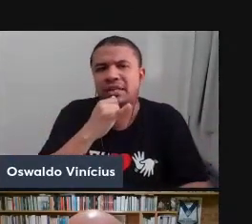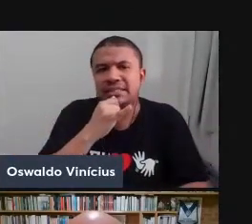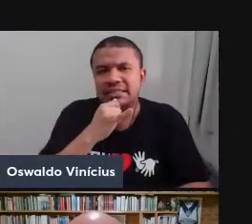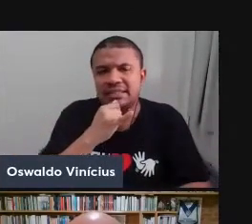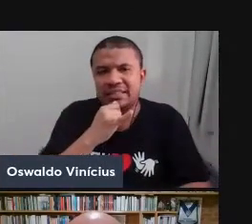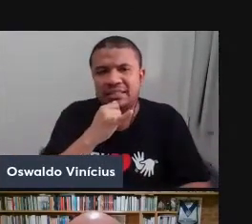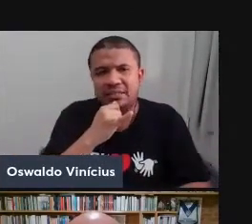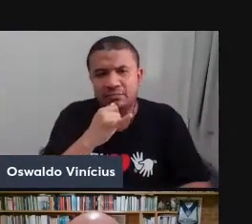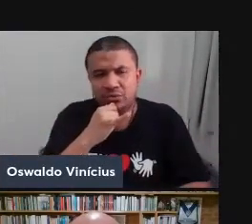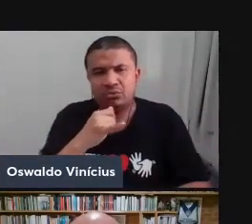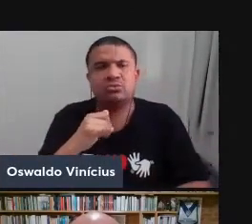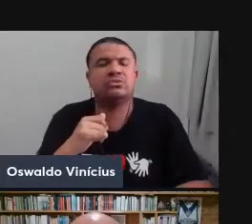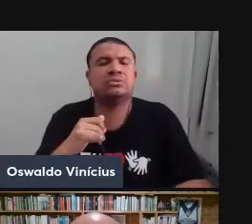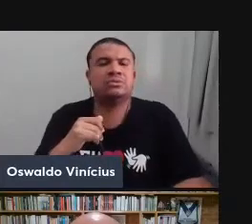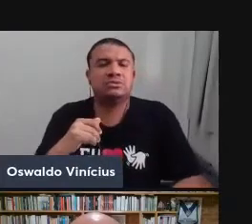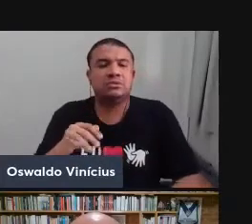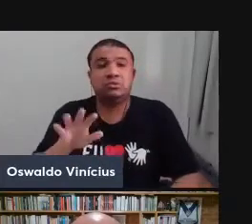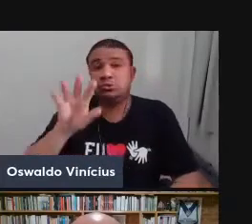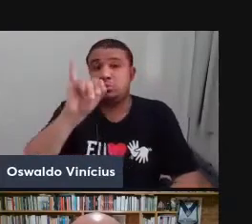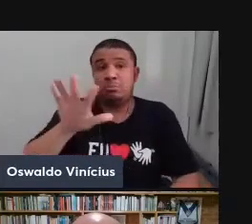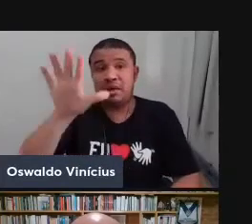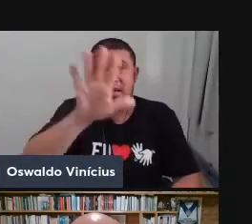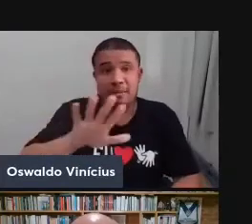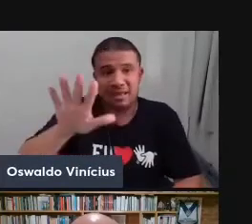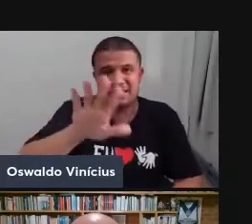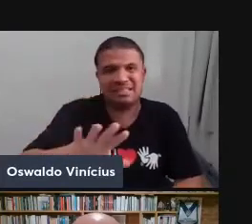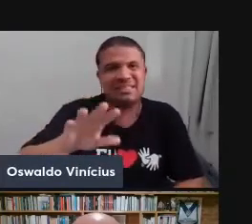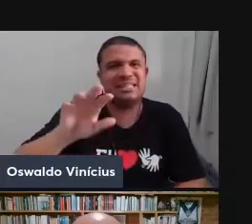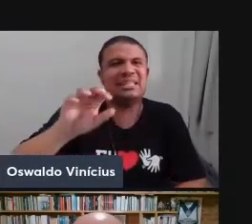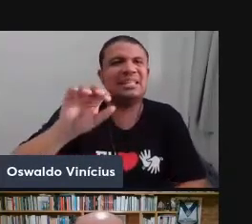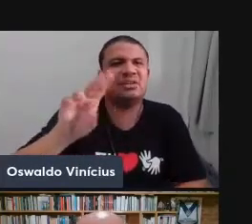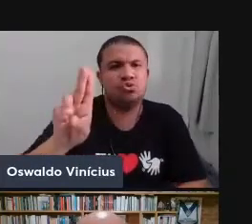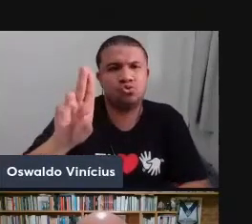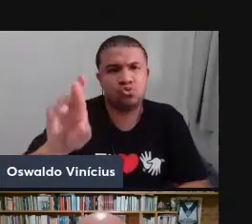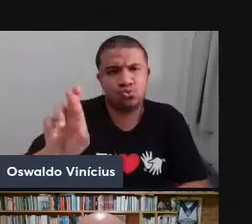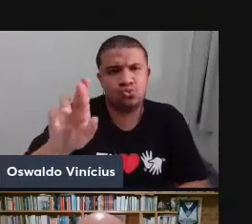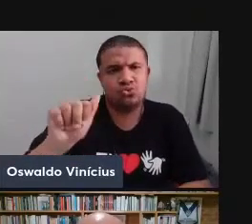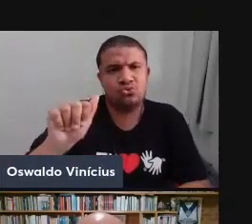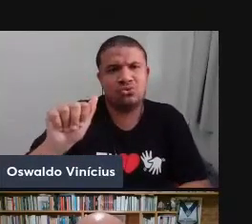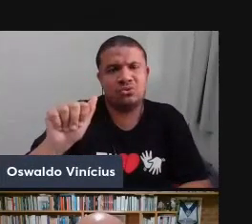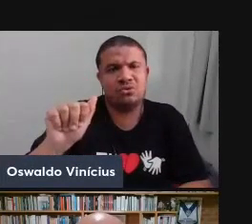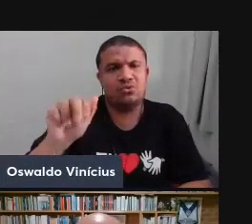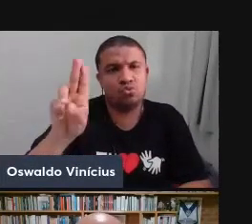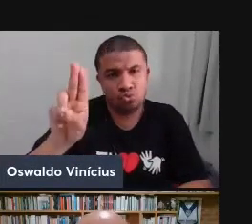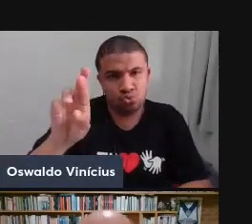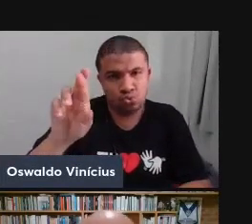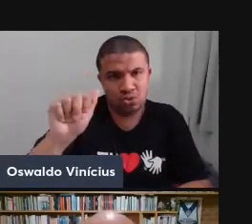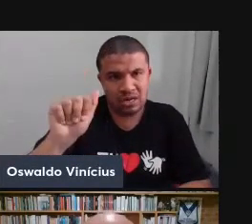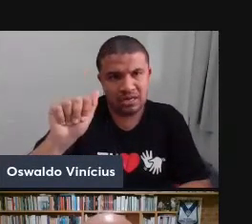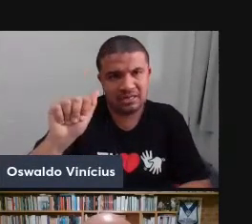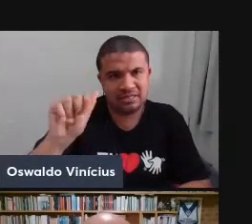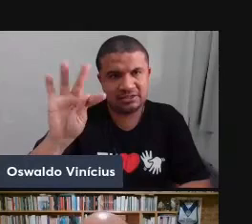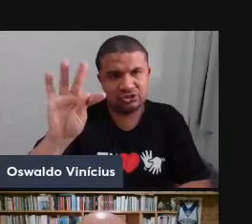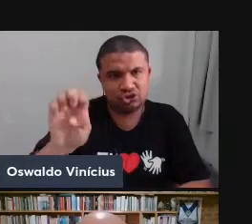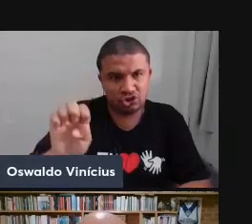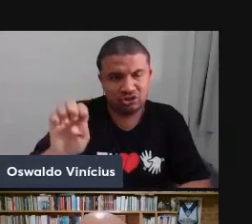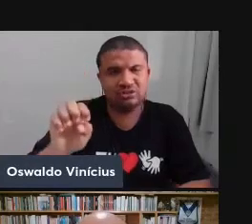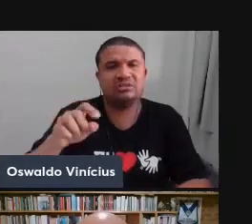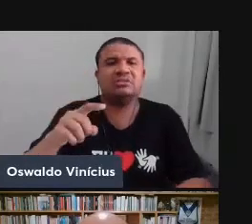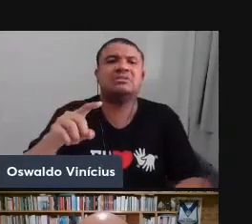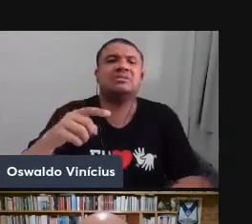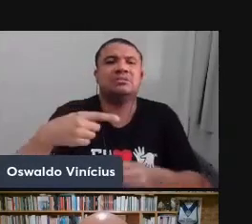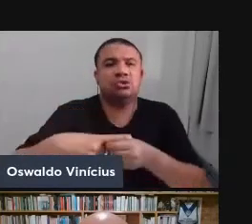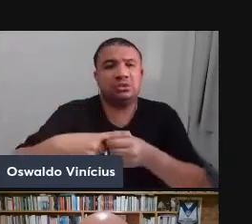justamente uma imagem do Zigurat de Ur, o templo da cidade de Ur, desse Estado originário,